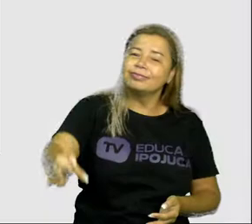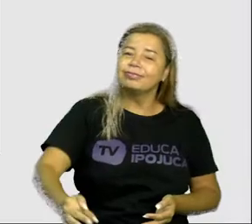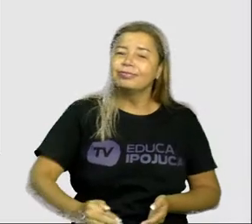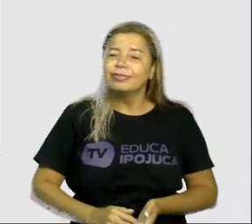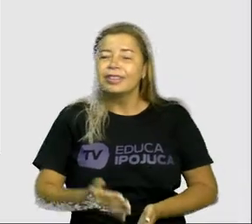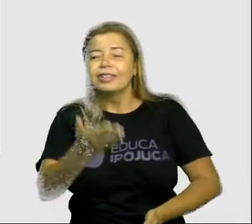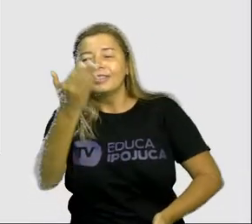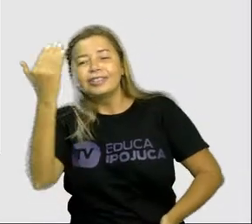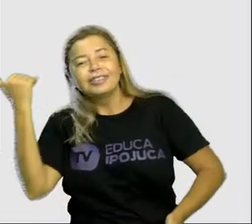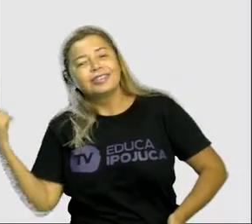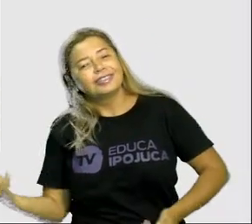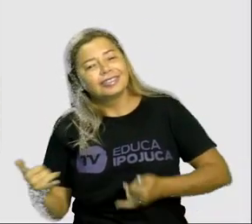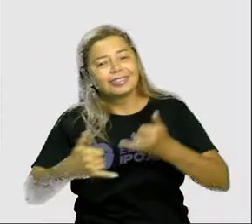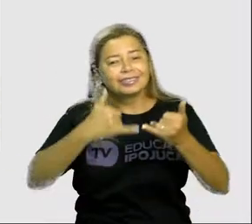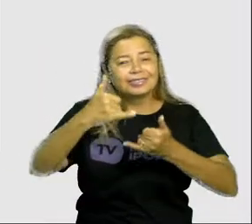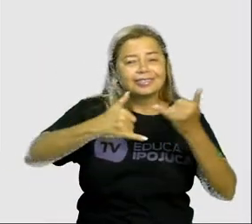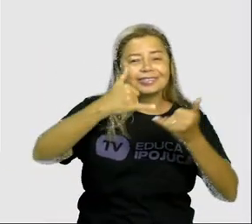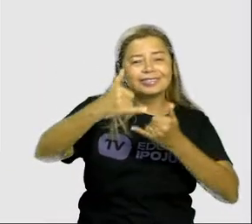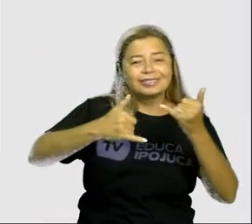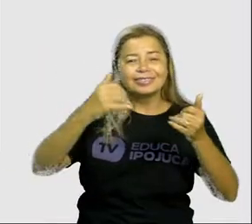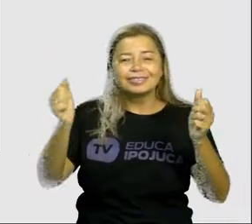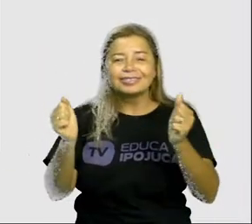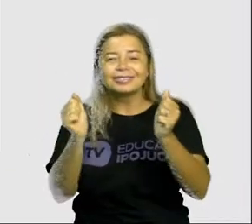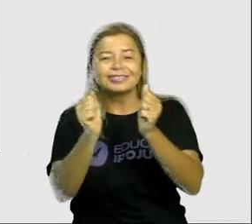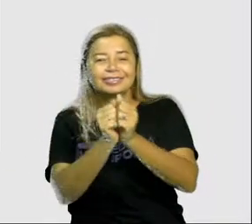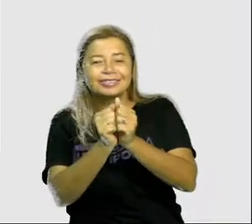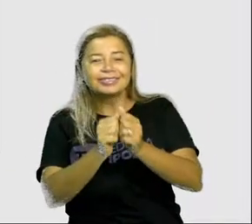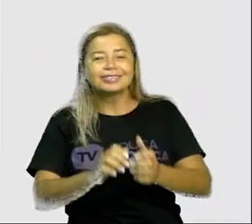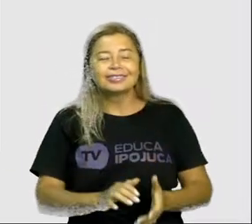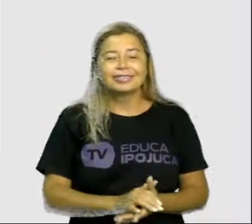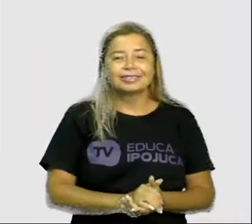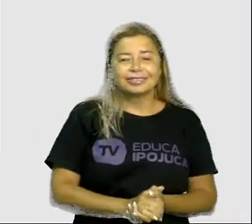Vem brincar com a gente